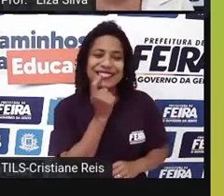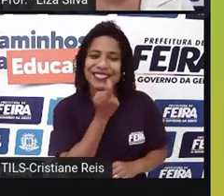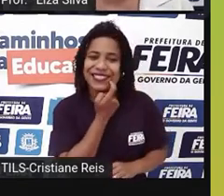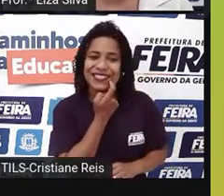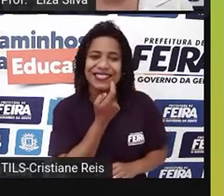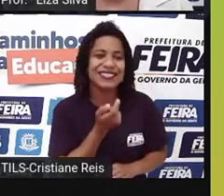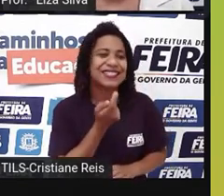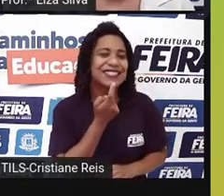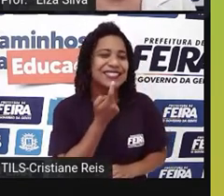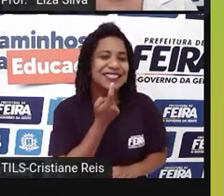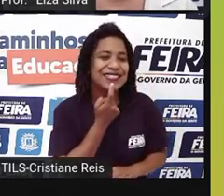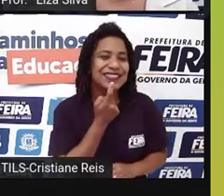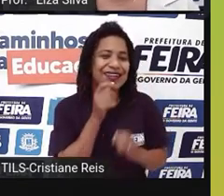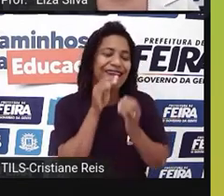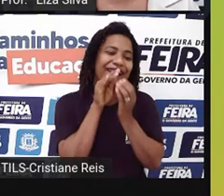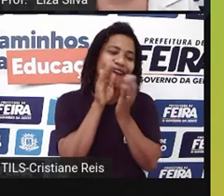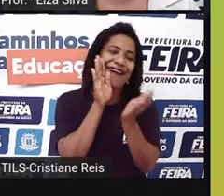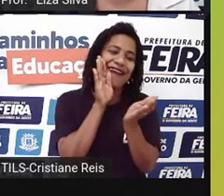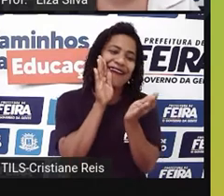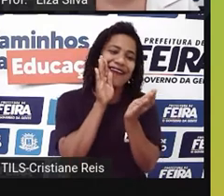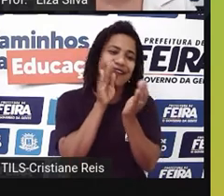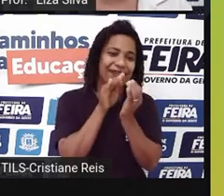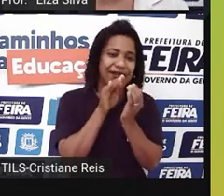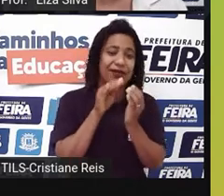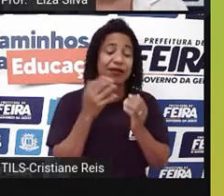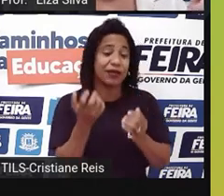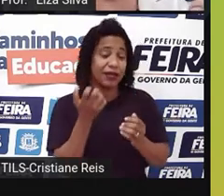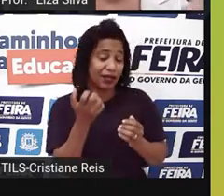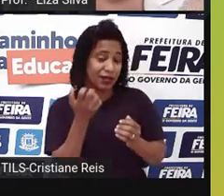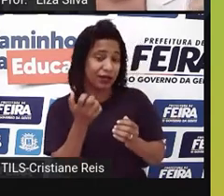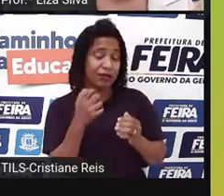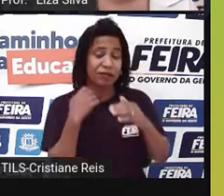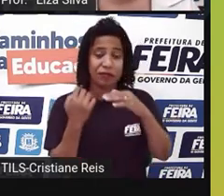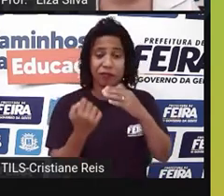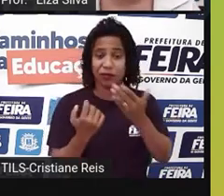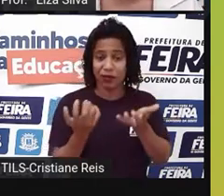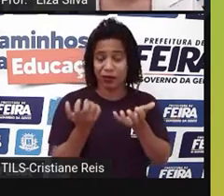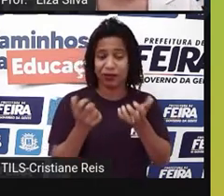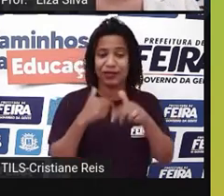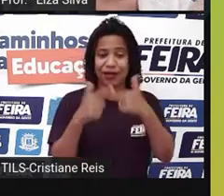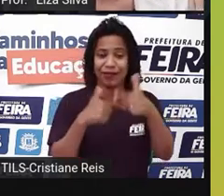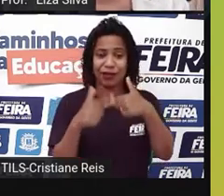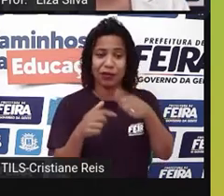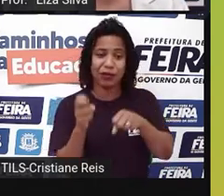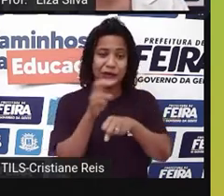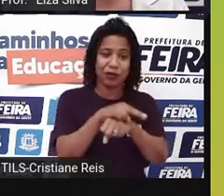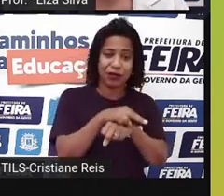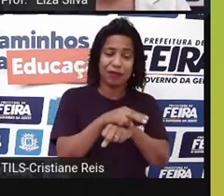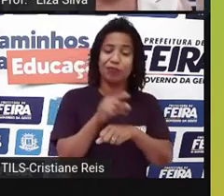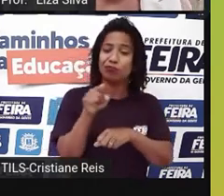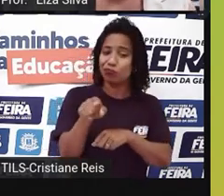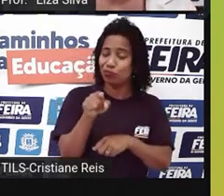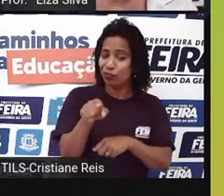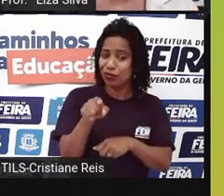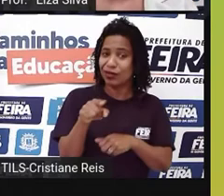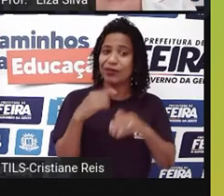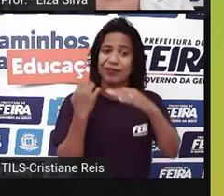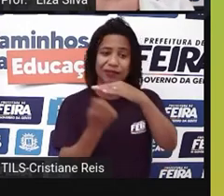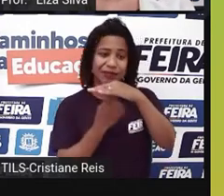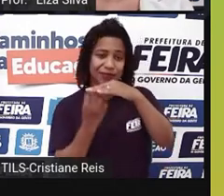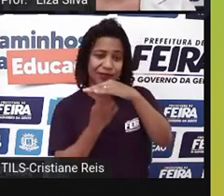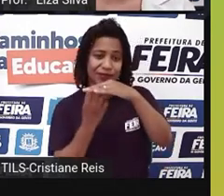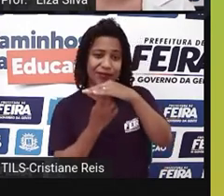entrevista. Dizendo que estava interessado no emprego porque tinha ouvido falar a respeito da política de